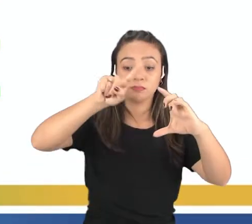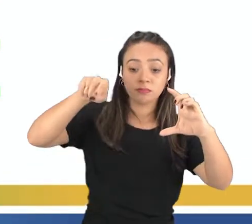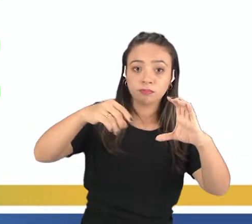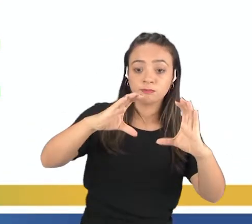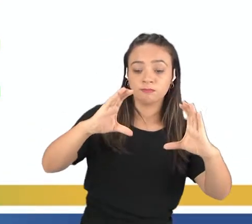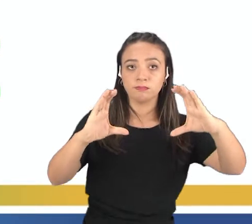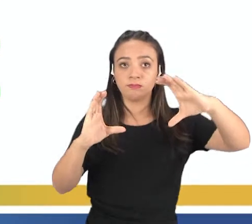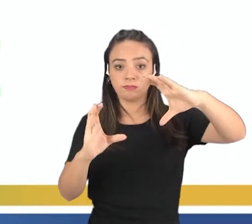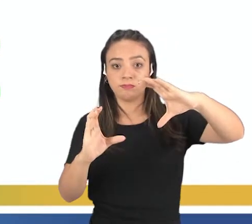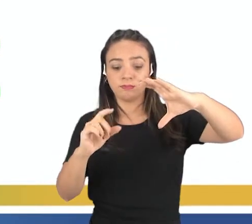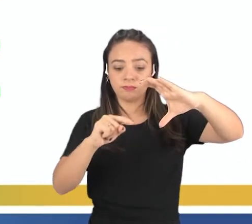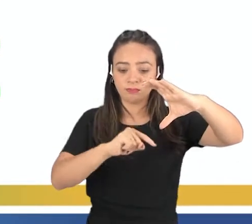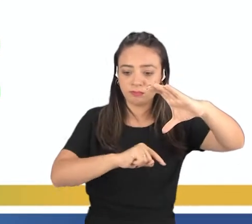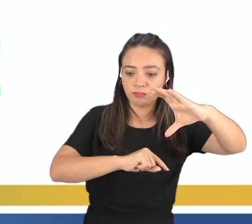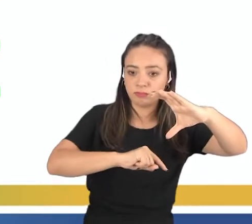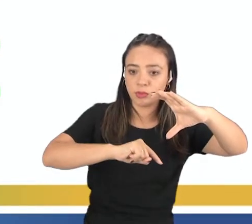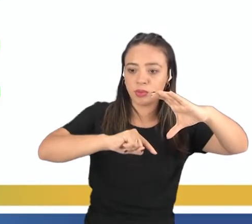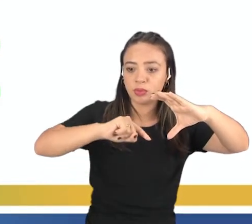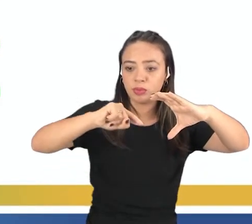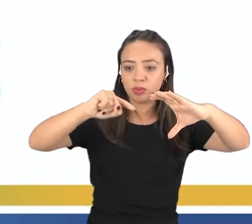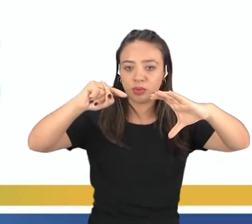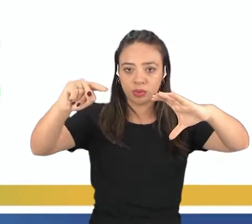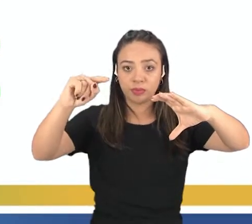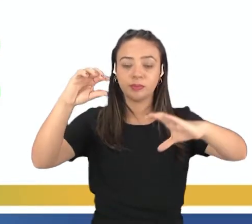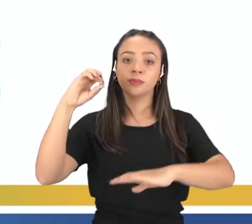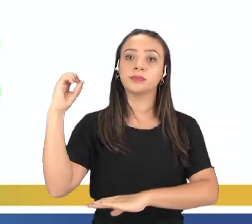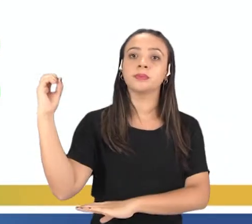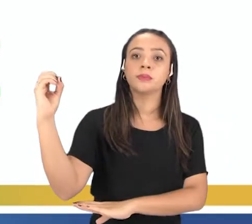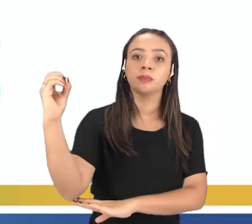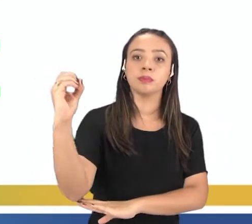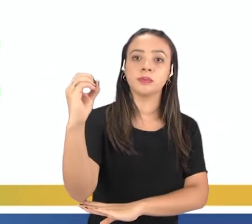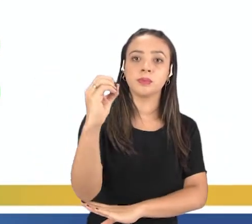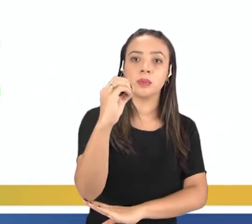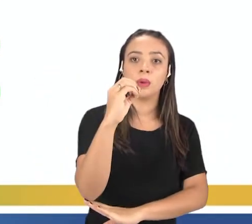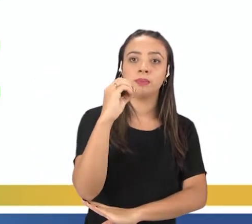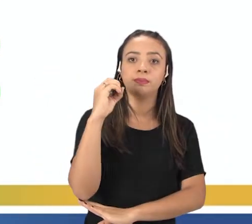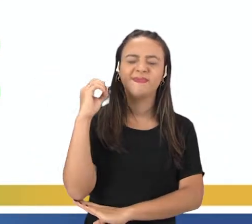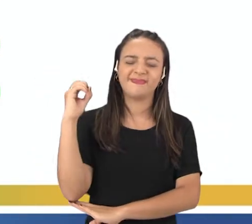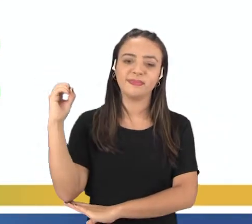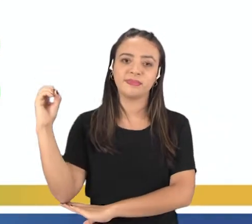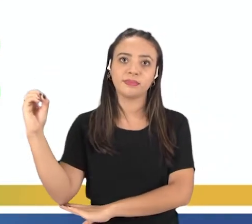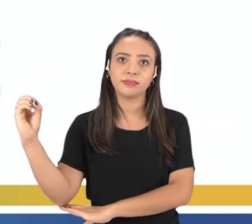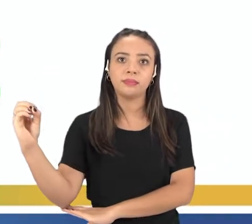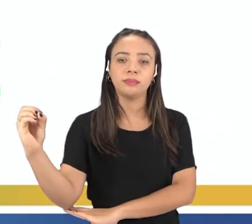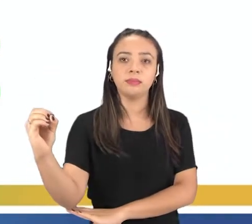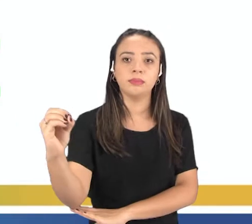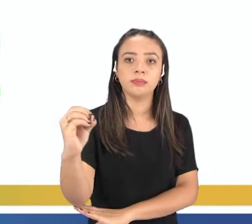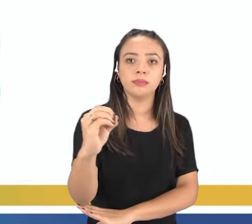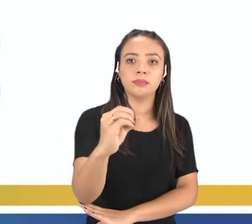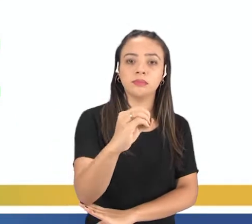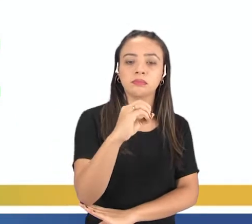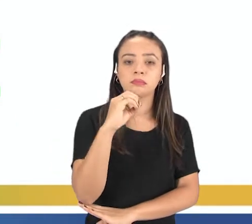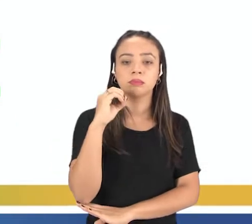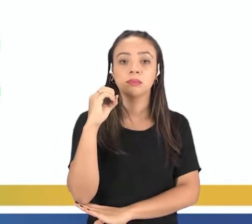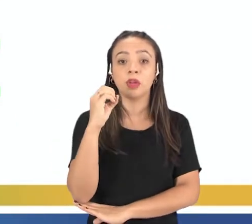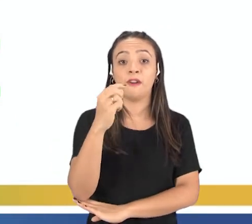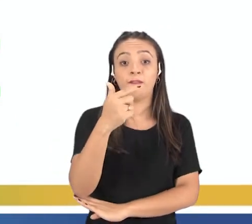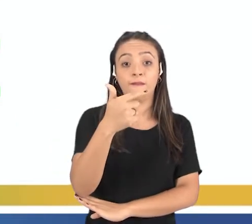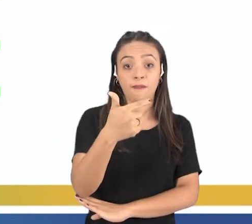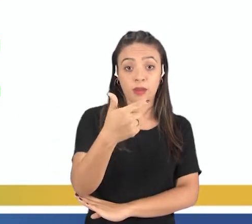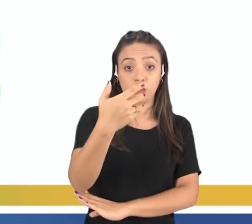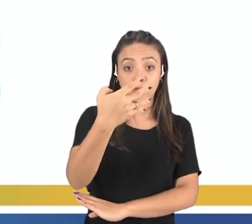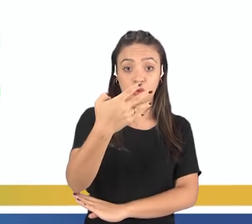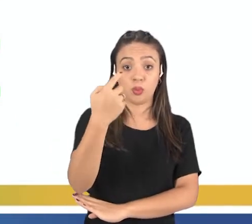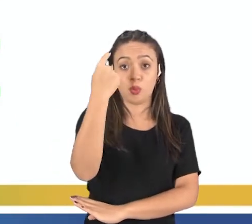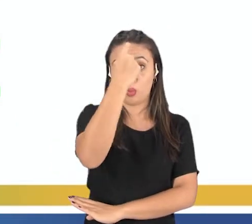outro, tá? E a Terra realiza esse movimento de rotação nesse eixo inclinado, tá bom? Essa rotação dura 24 horas,